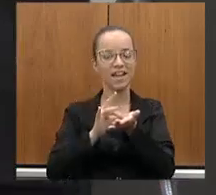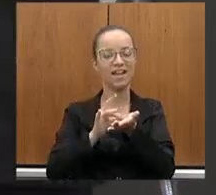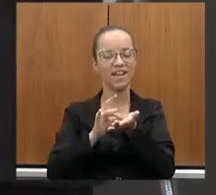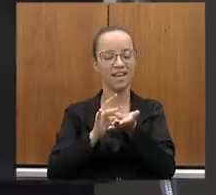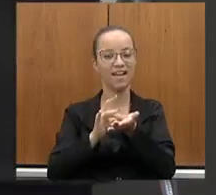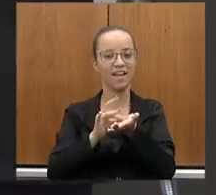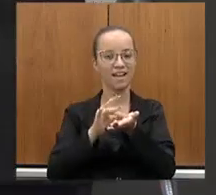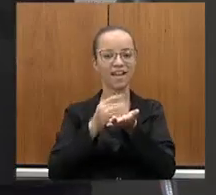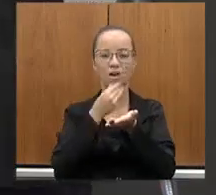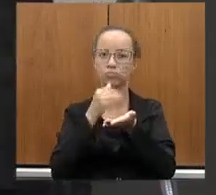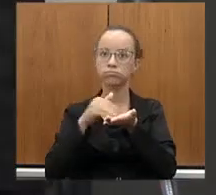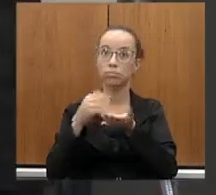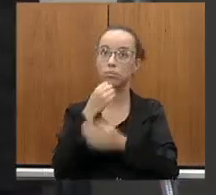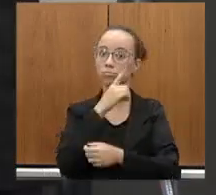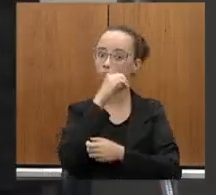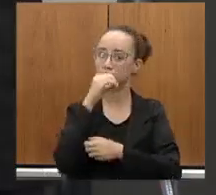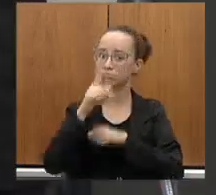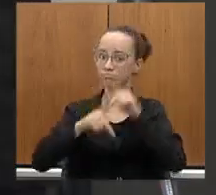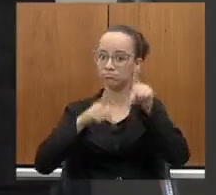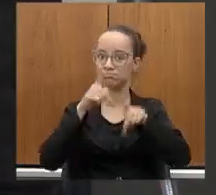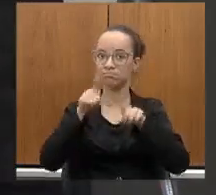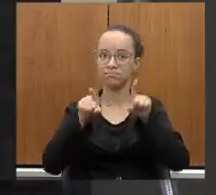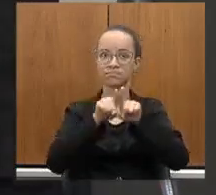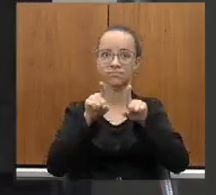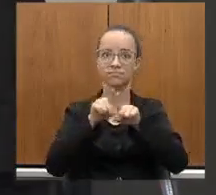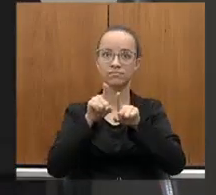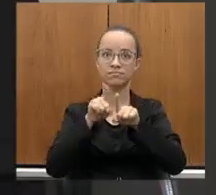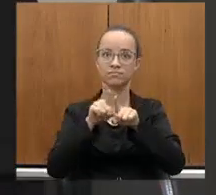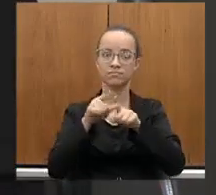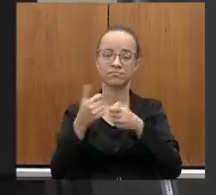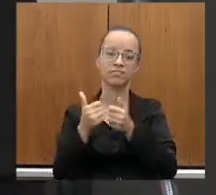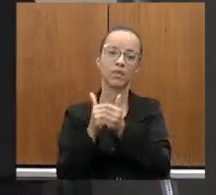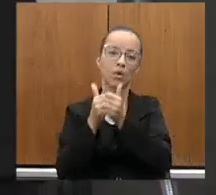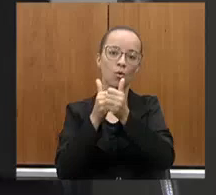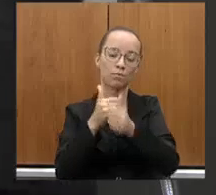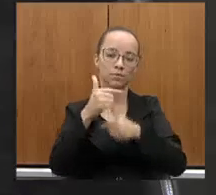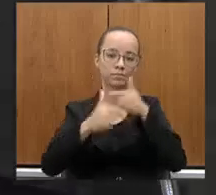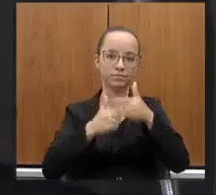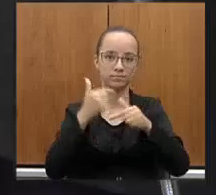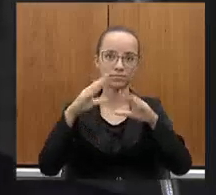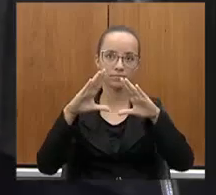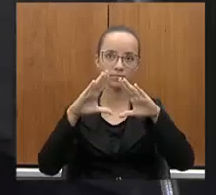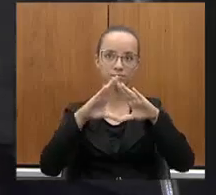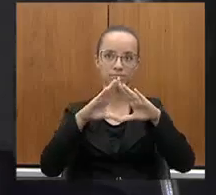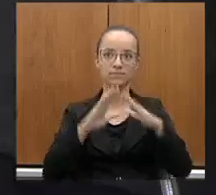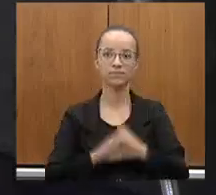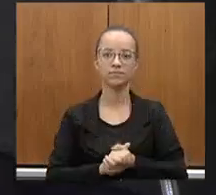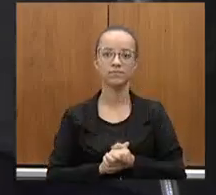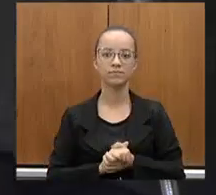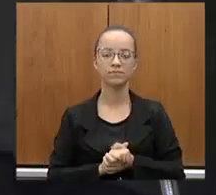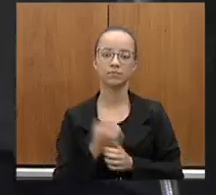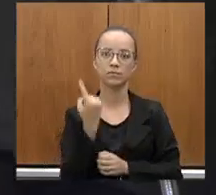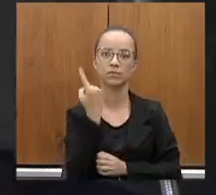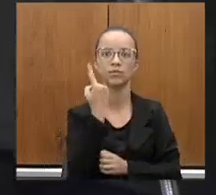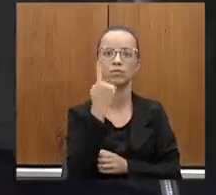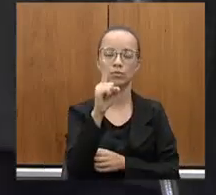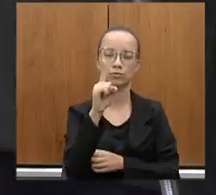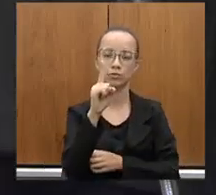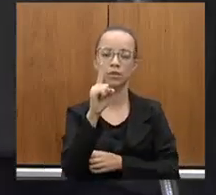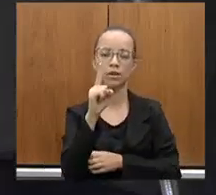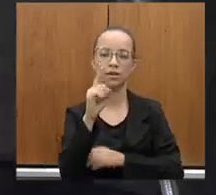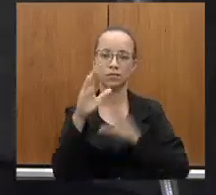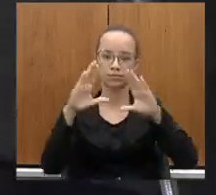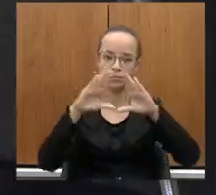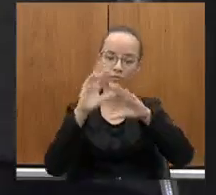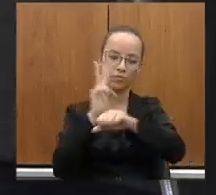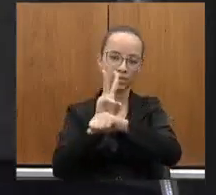e bom dia à população que acompanha aqui os trabalhos da Assembleia Legislativa. Nossa última Assembleia Fiscaliza,